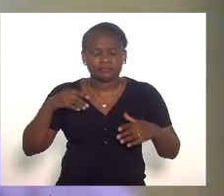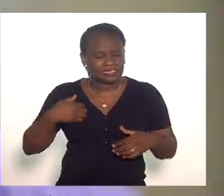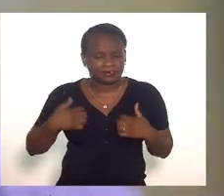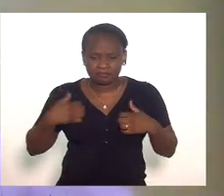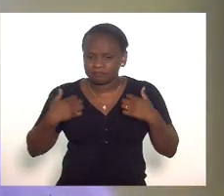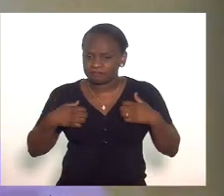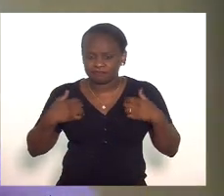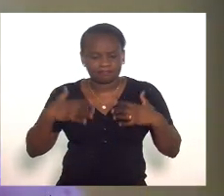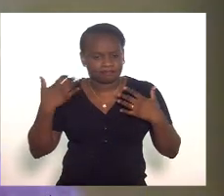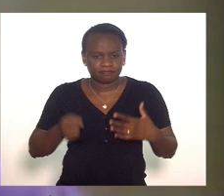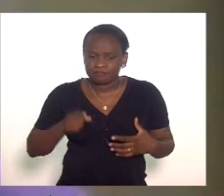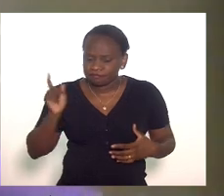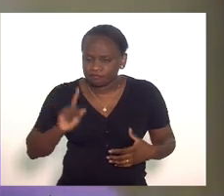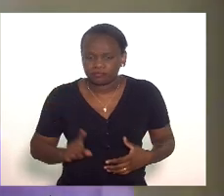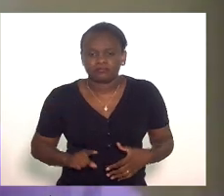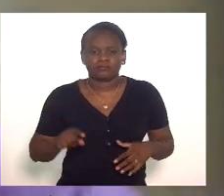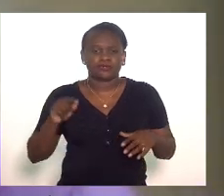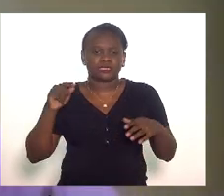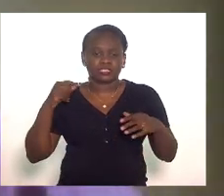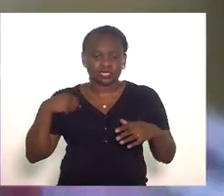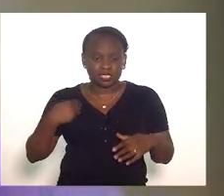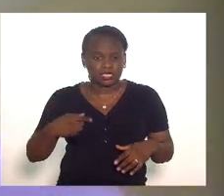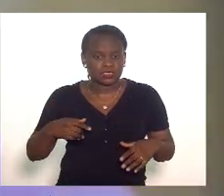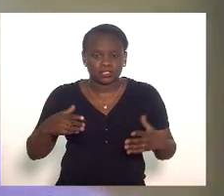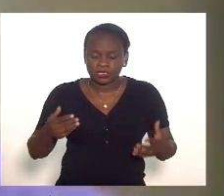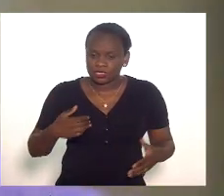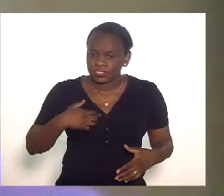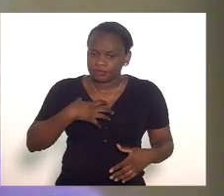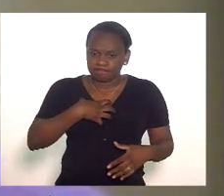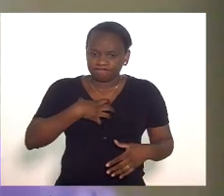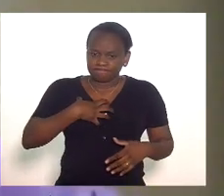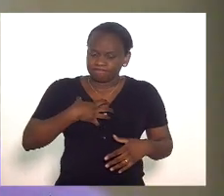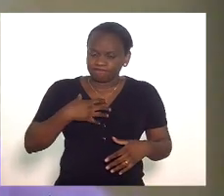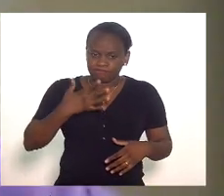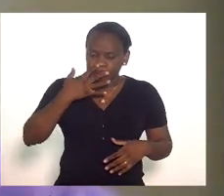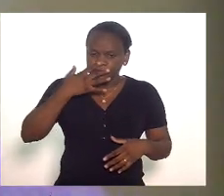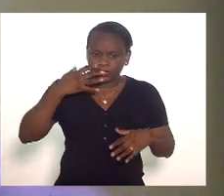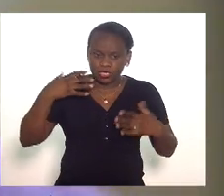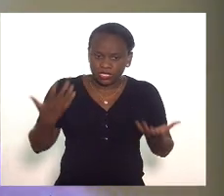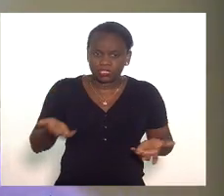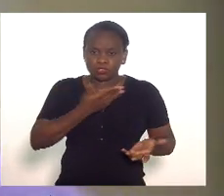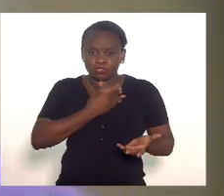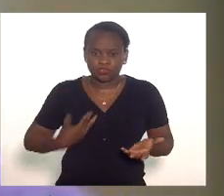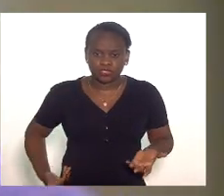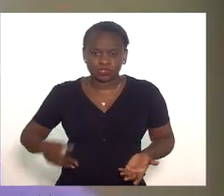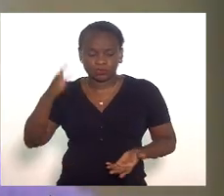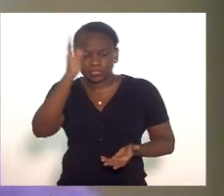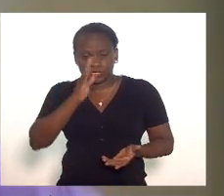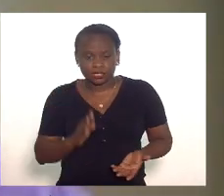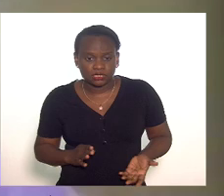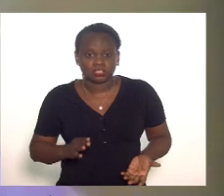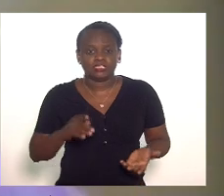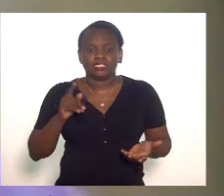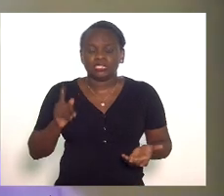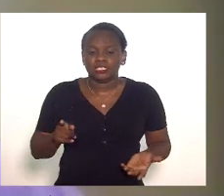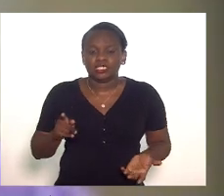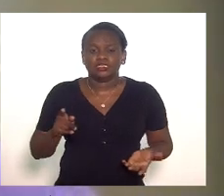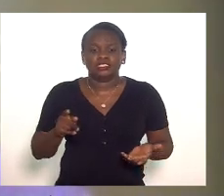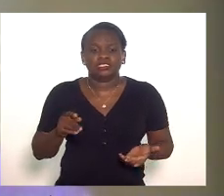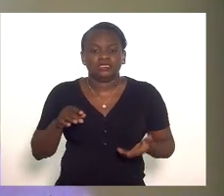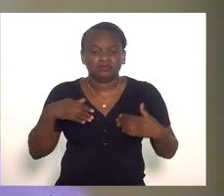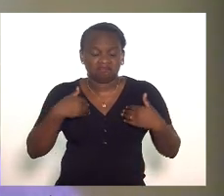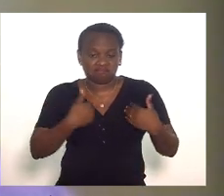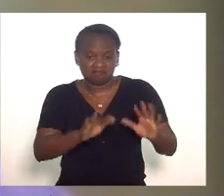indignação a mais absoluta estupefação com o fato de que o governo brasileiro não só tenha